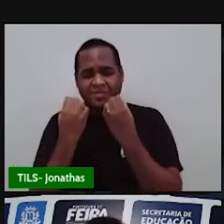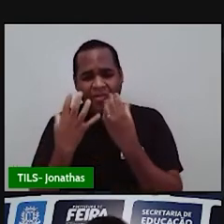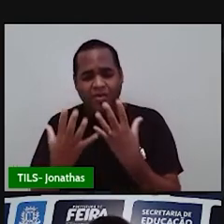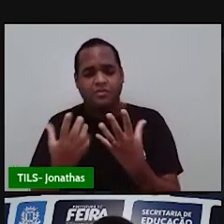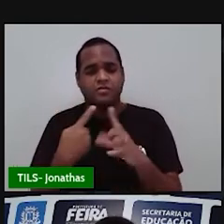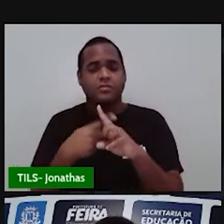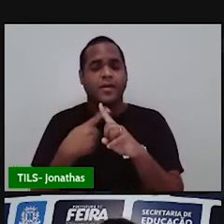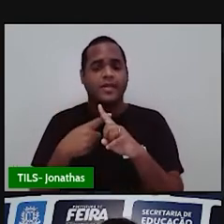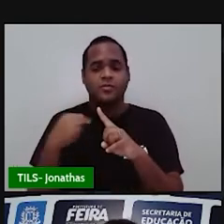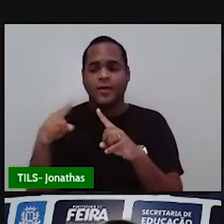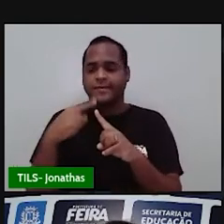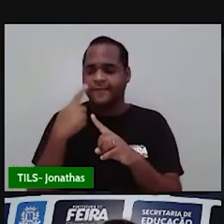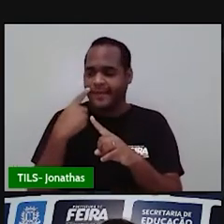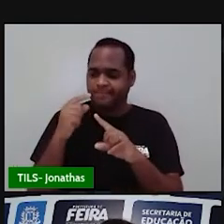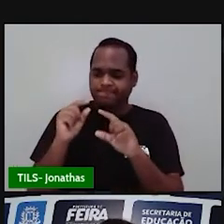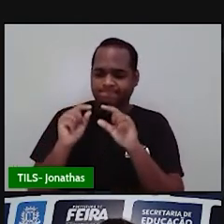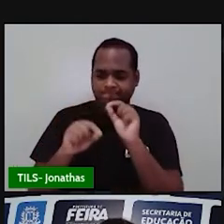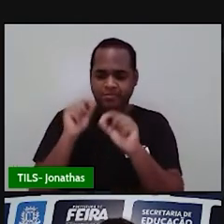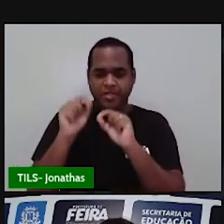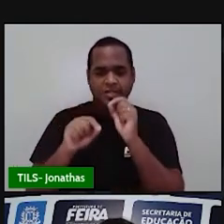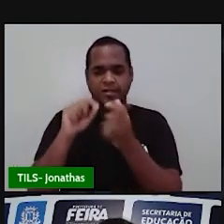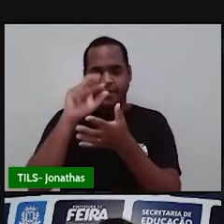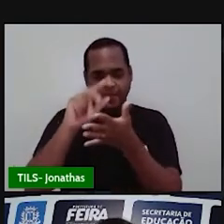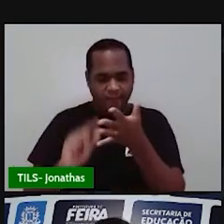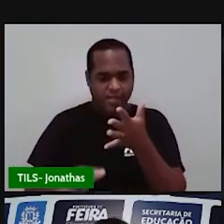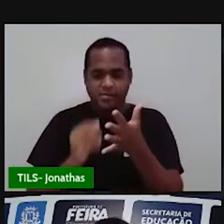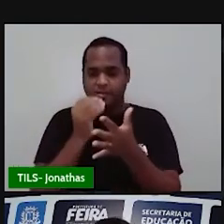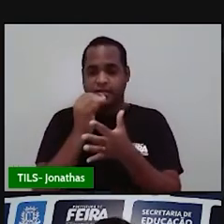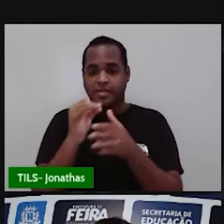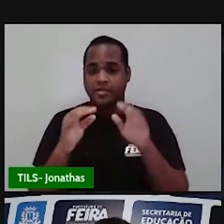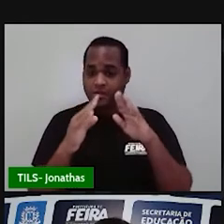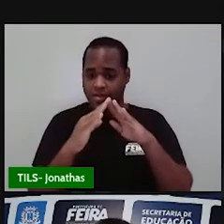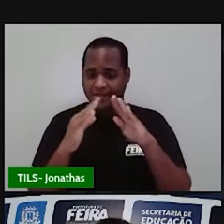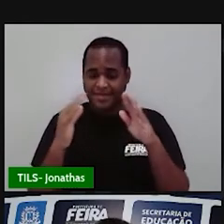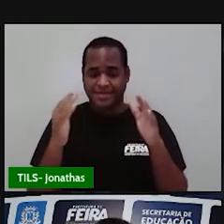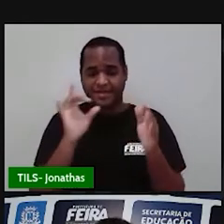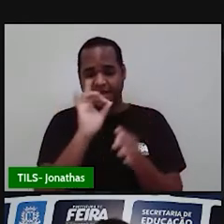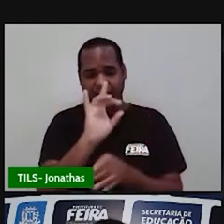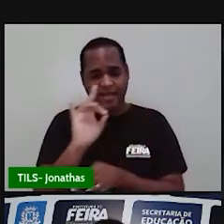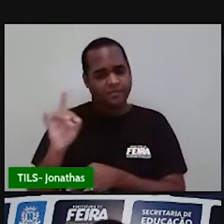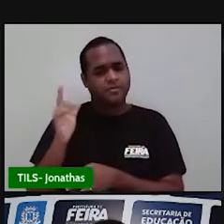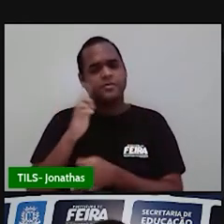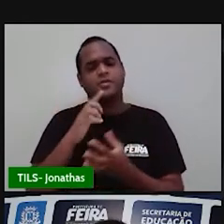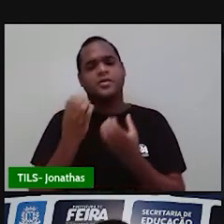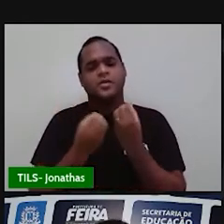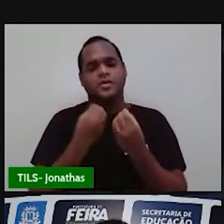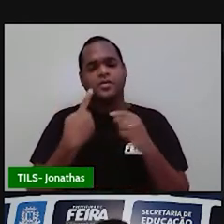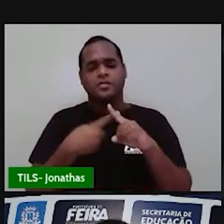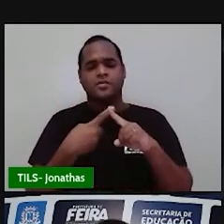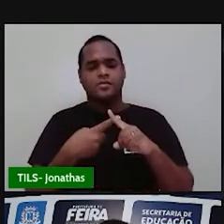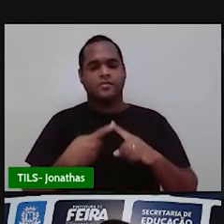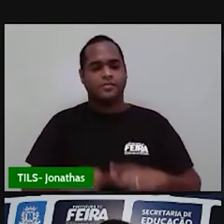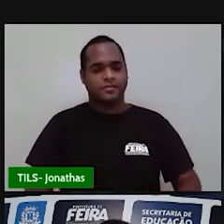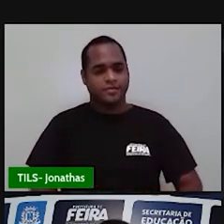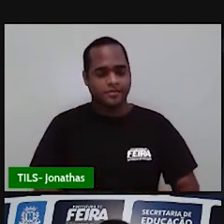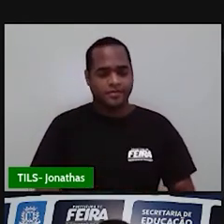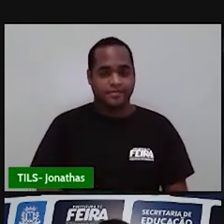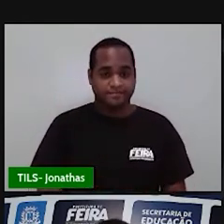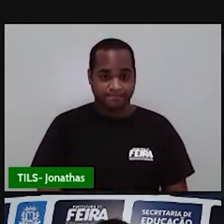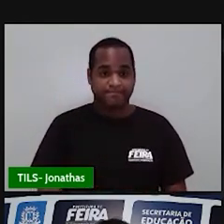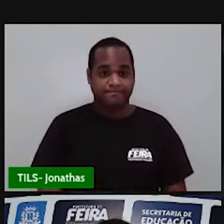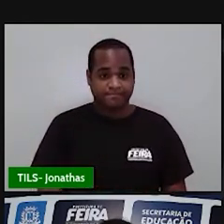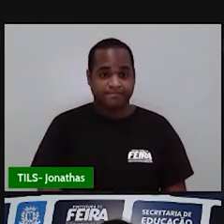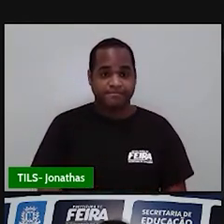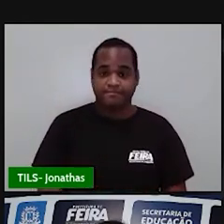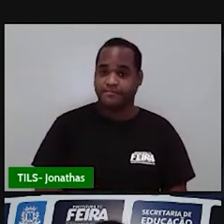a gente acompanhar esse consumo de energia elétrica em nossas casas? Eu vou trazer